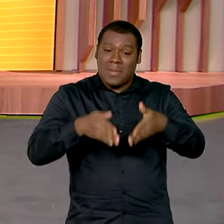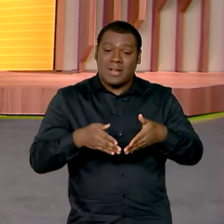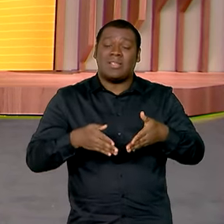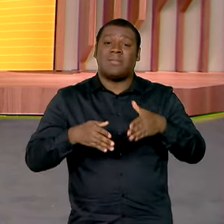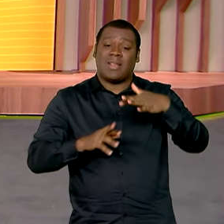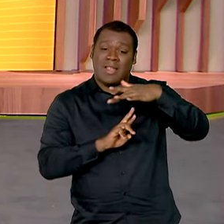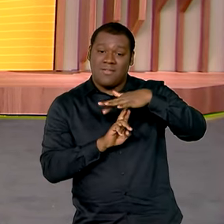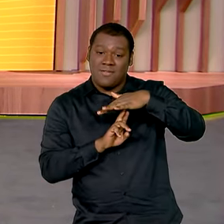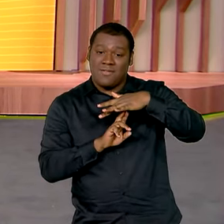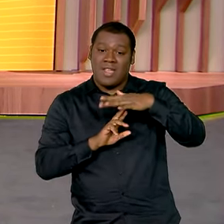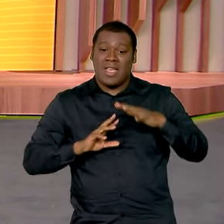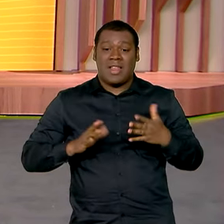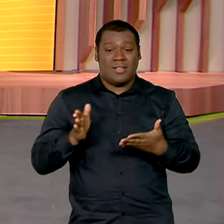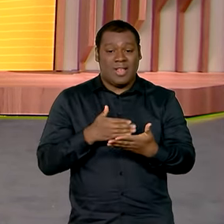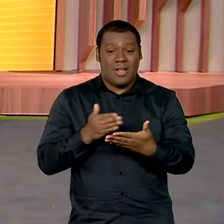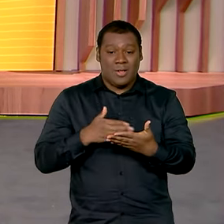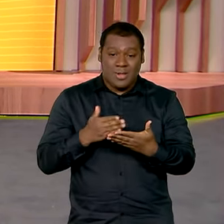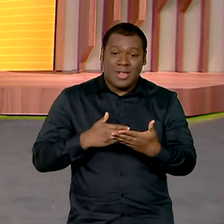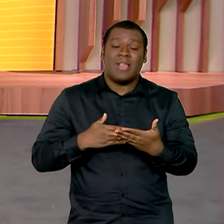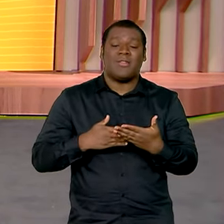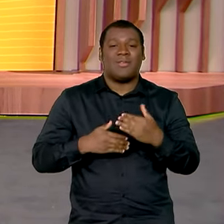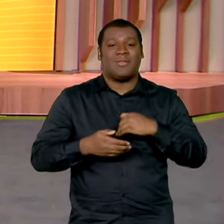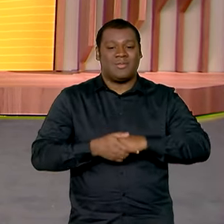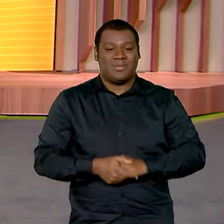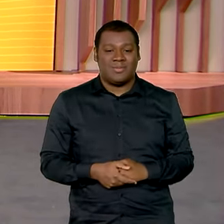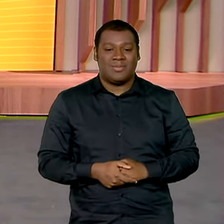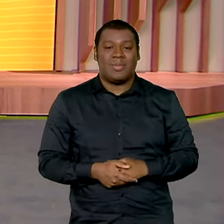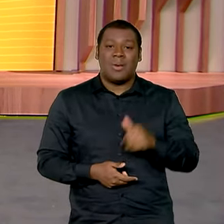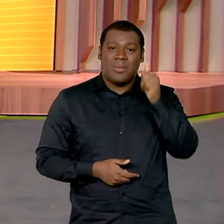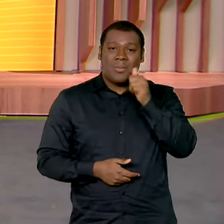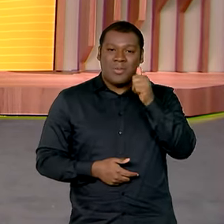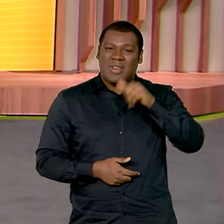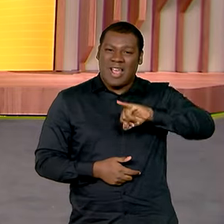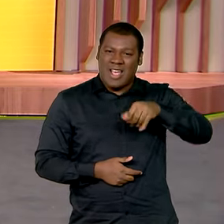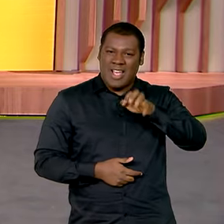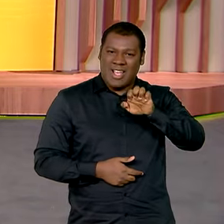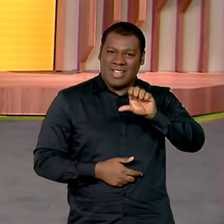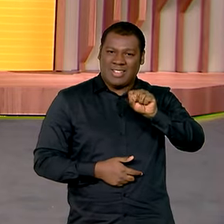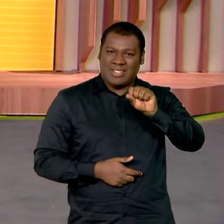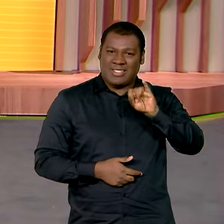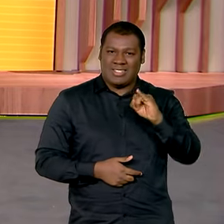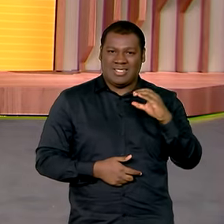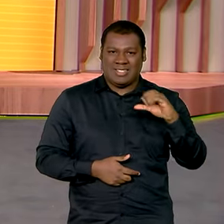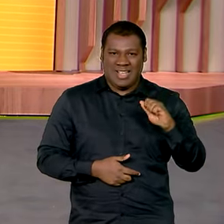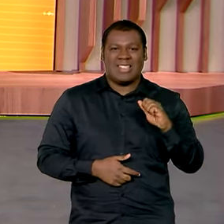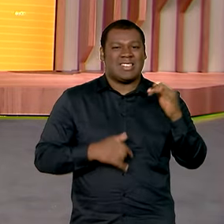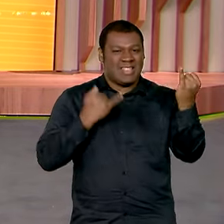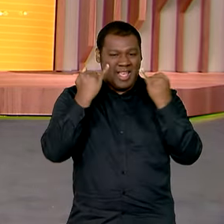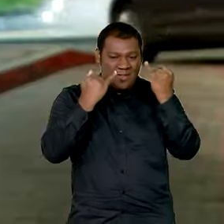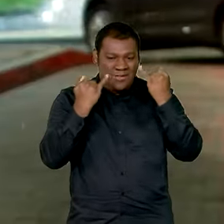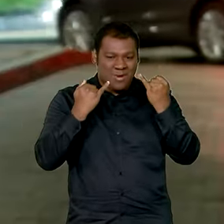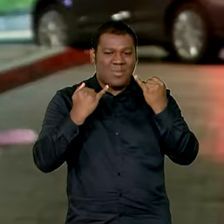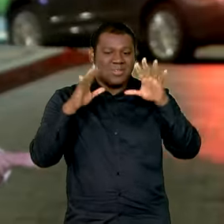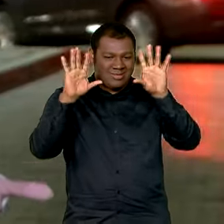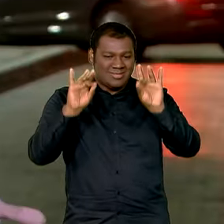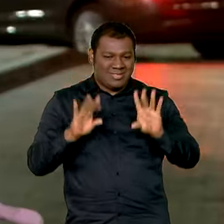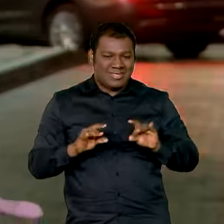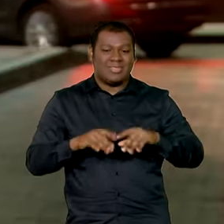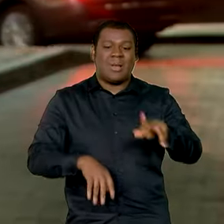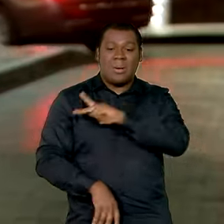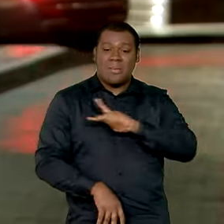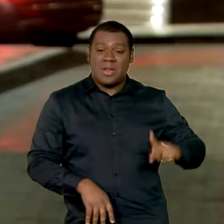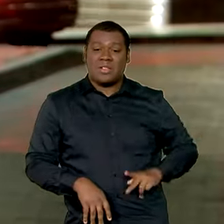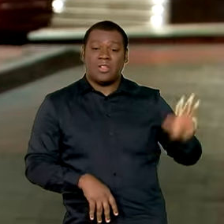Bogotá. A repórter Jéssica Gonçalves, que acompanha essa visita de Estado, tem os detalhes. O presidente